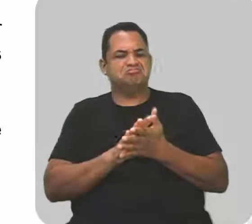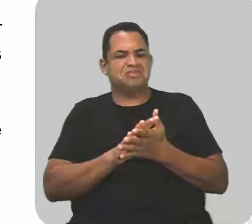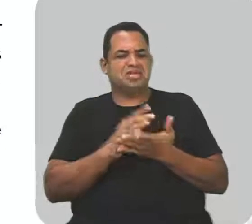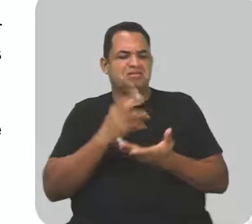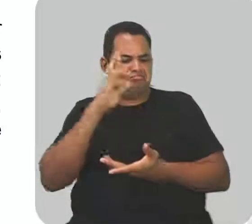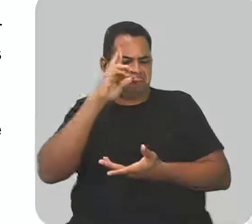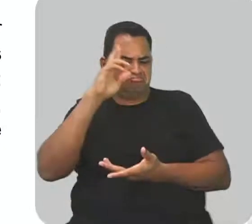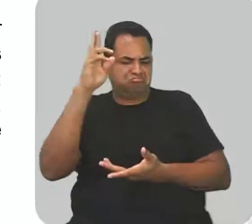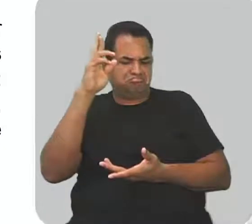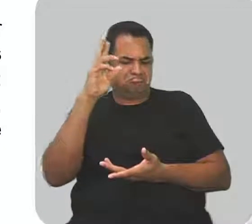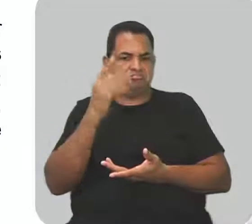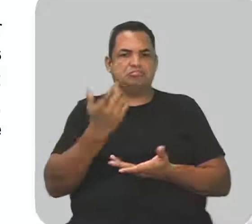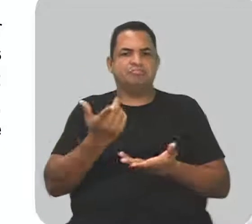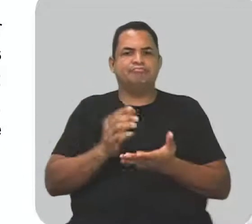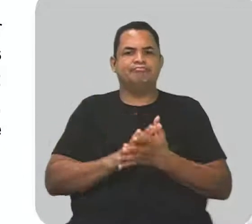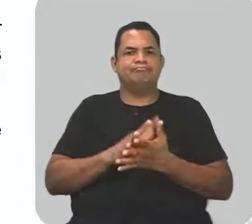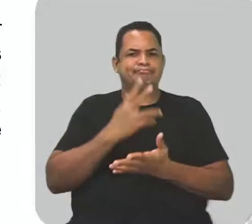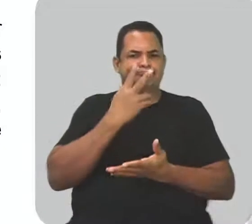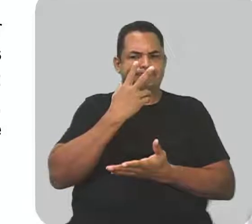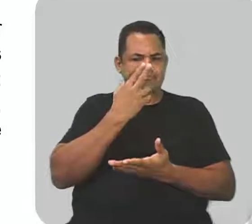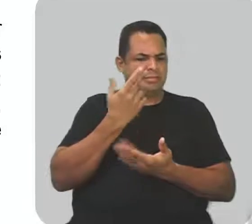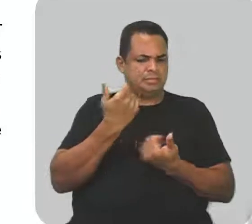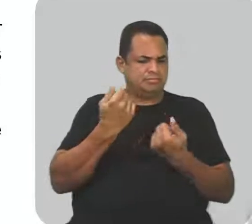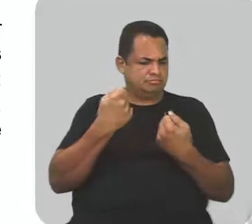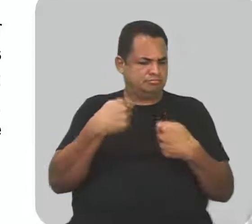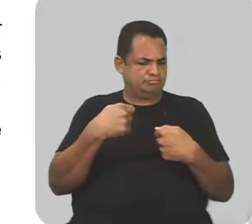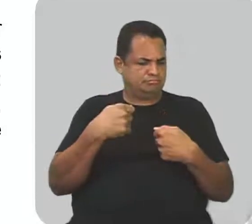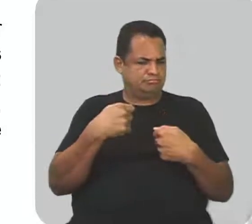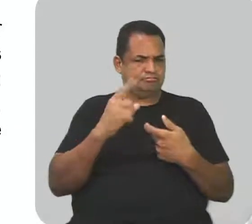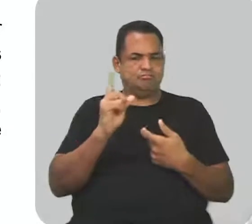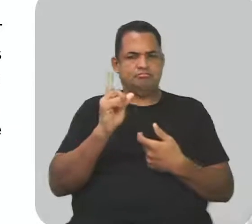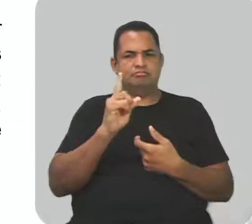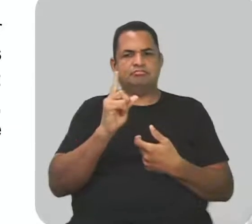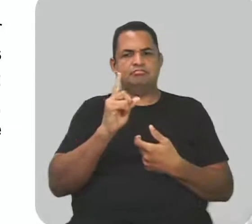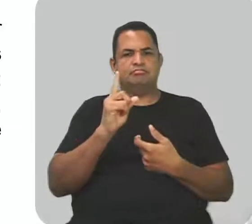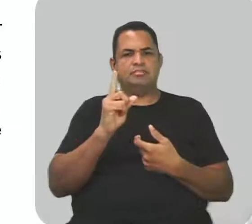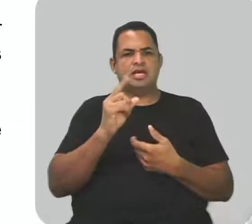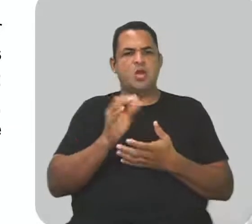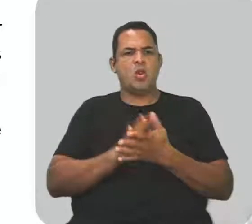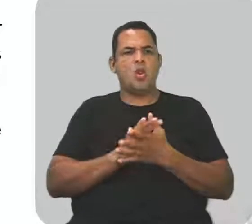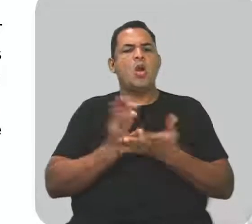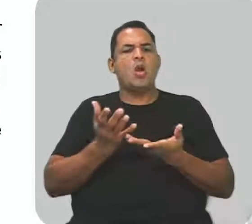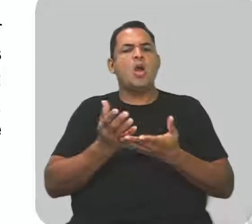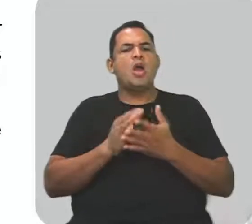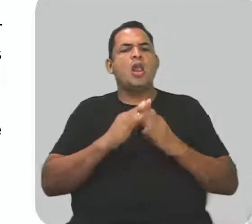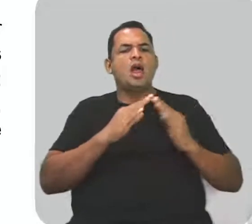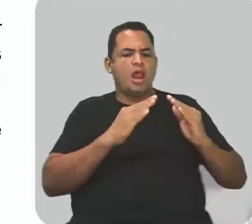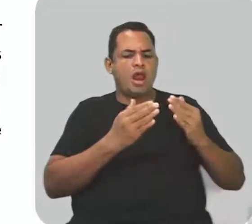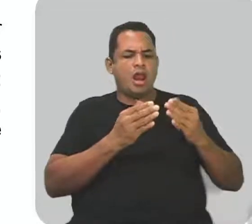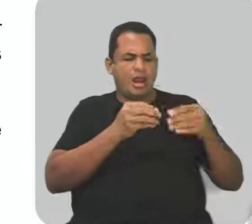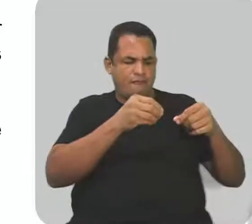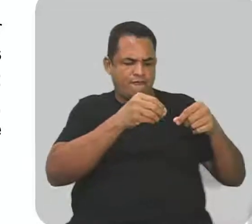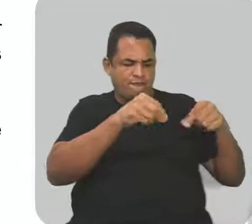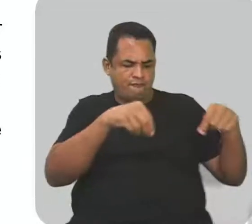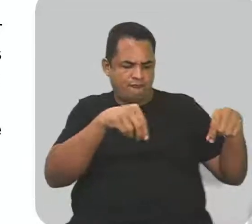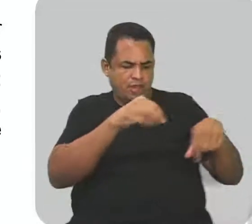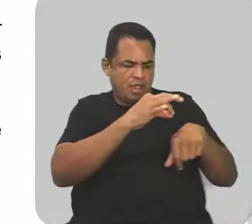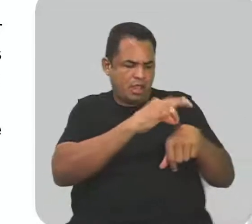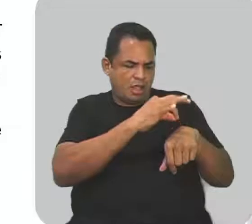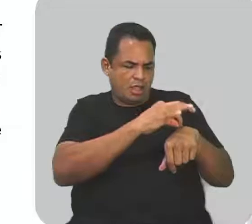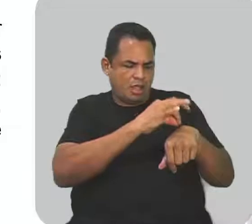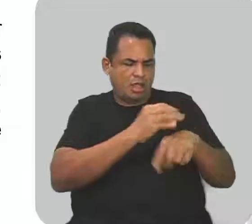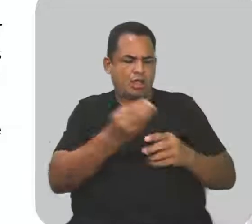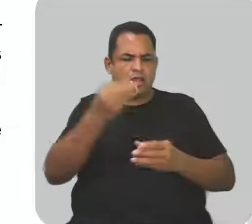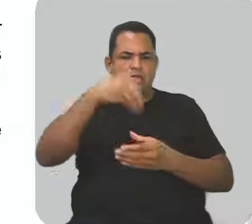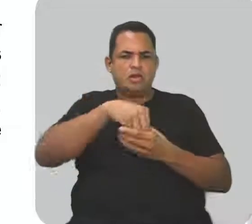liderança. Parece impossível? Não. No mundo das formigas. Pertencente ao grupo de insetos sociais,